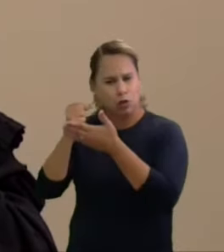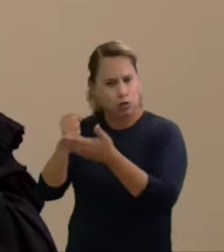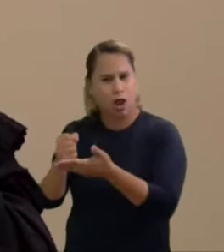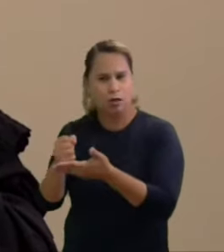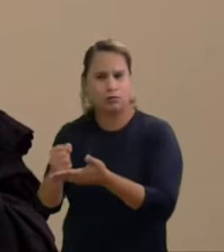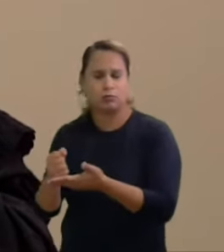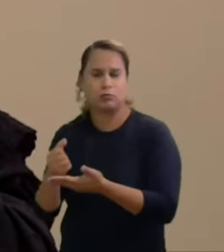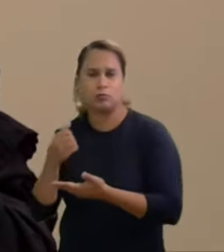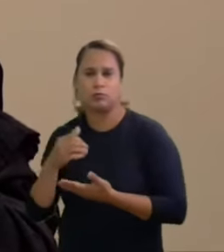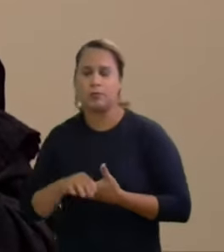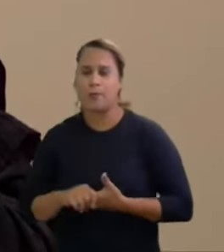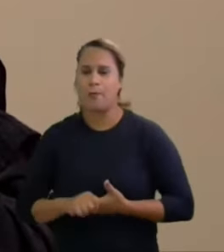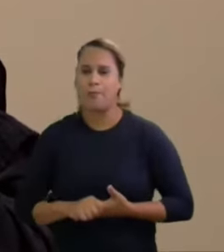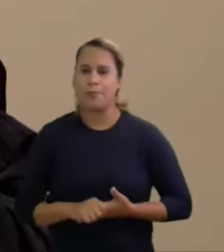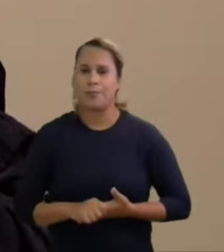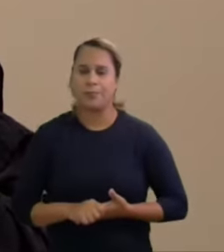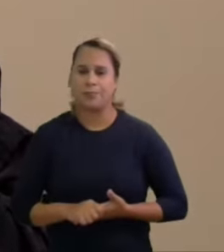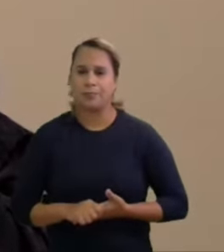do estado de origem